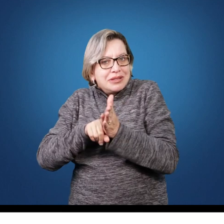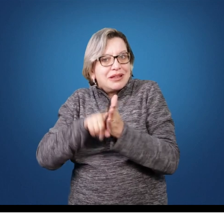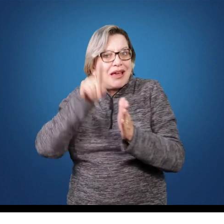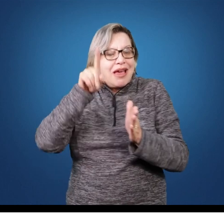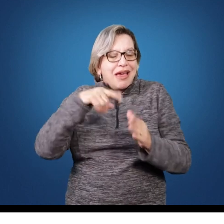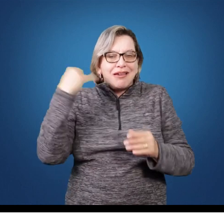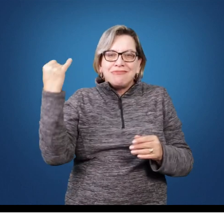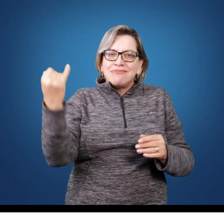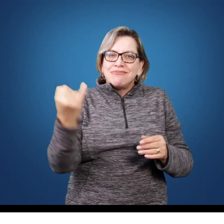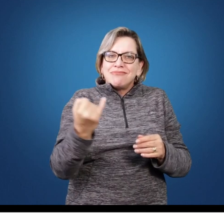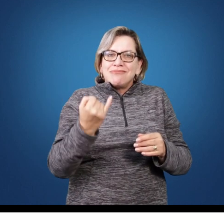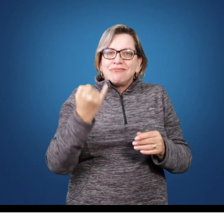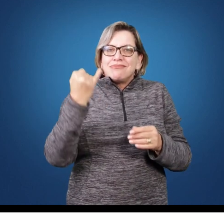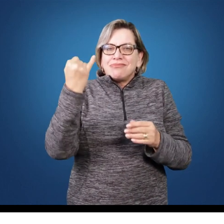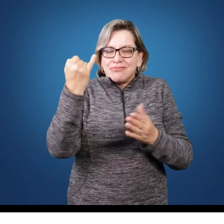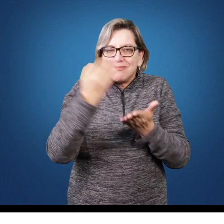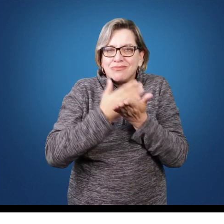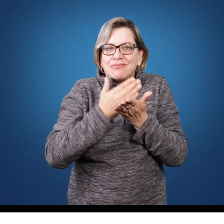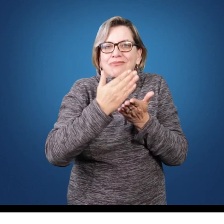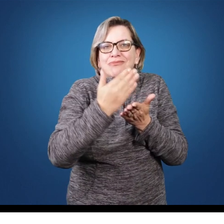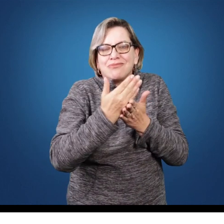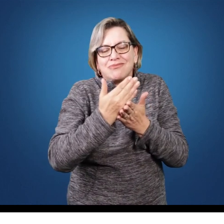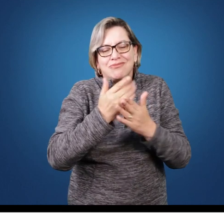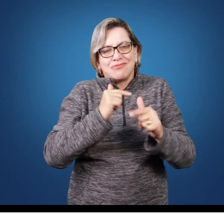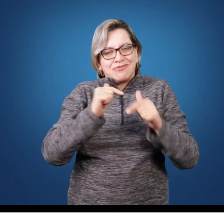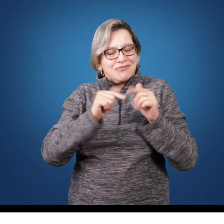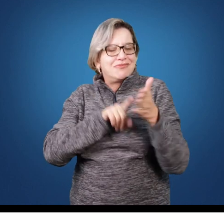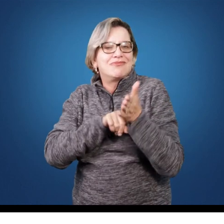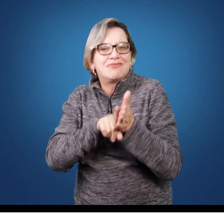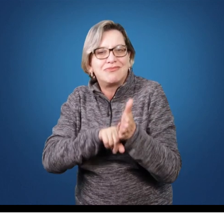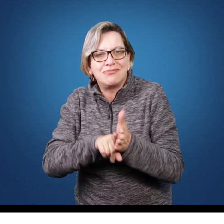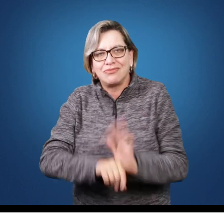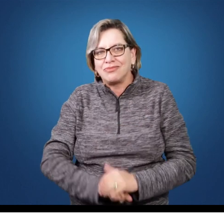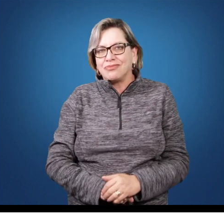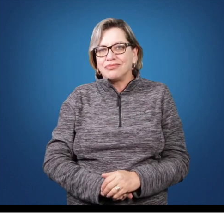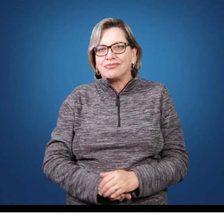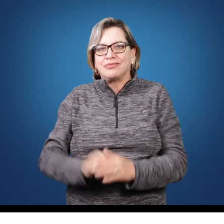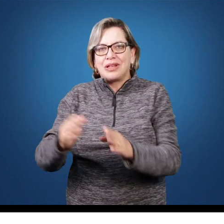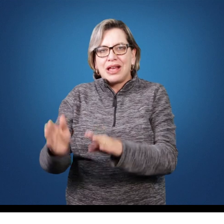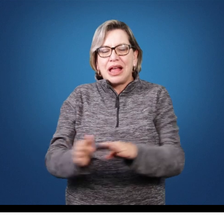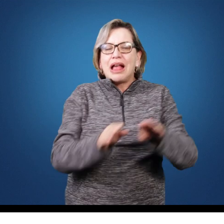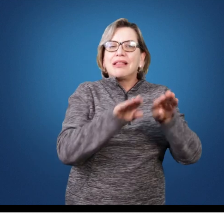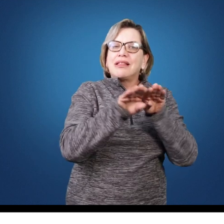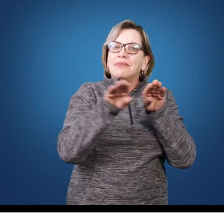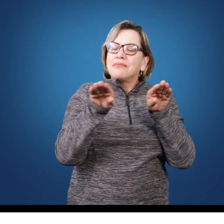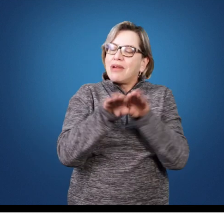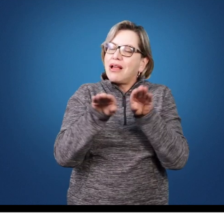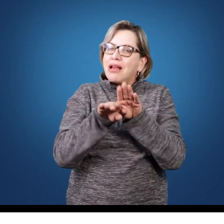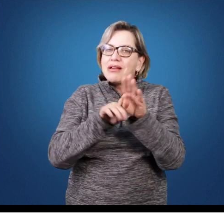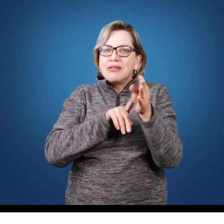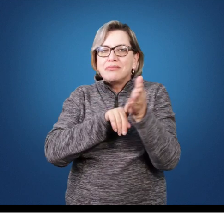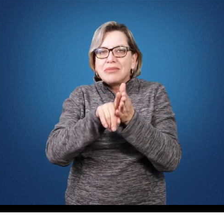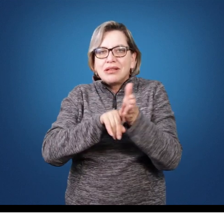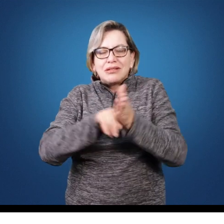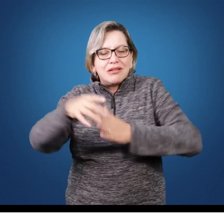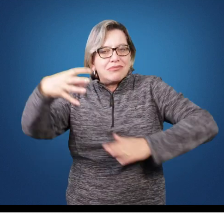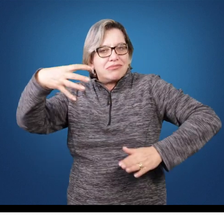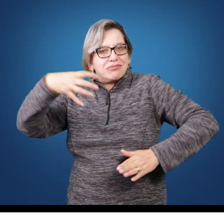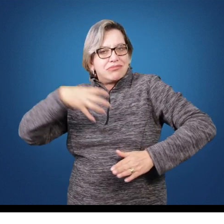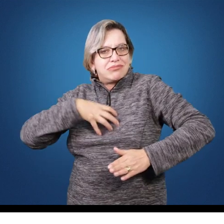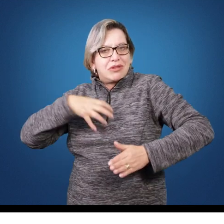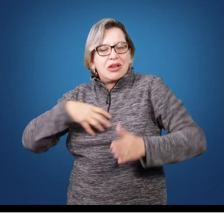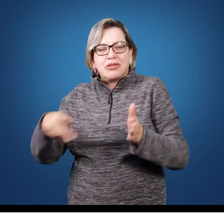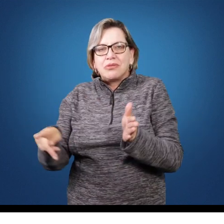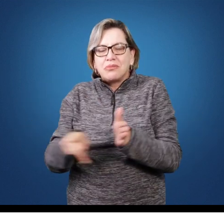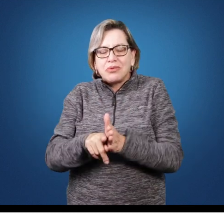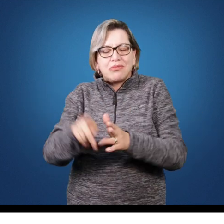para que uma pesquisa se inicie. Ainda, pesquisar constitui-se uma atitude, uma prática teórica de